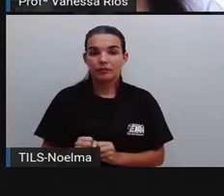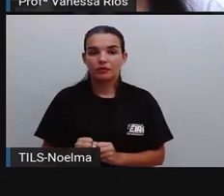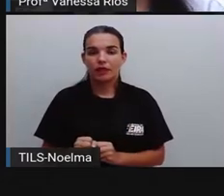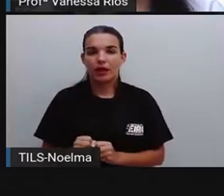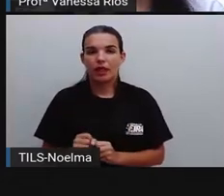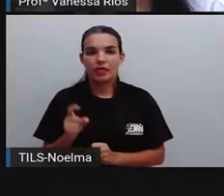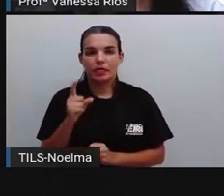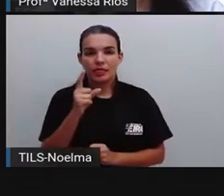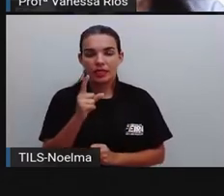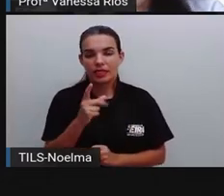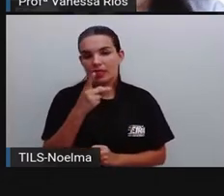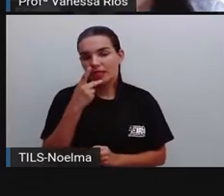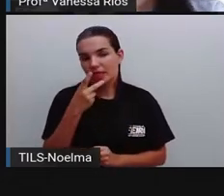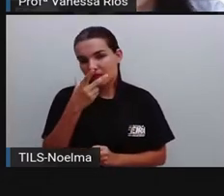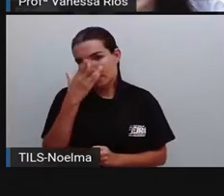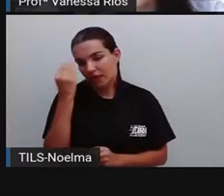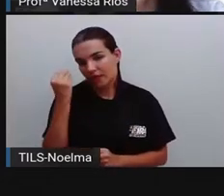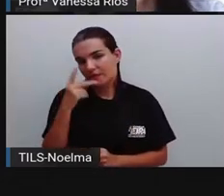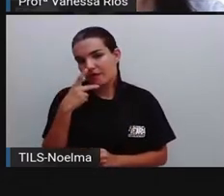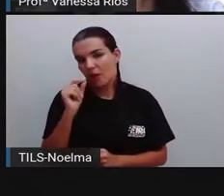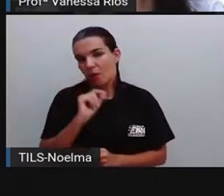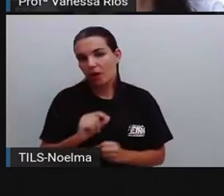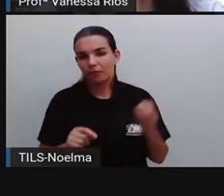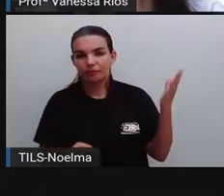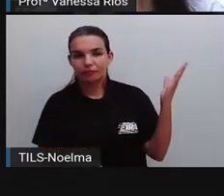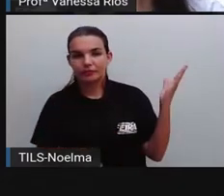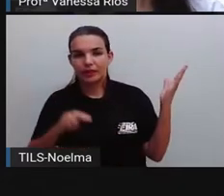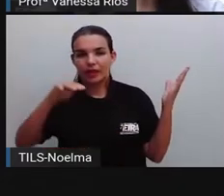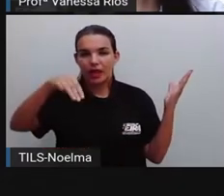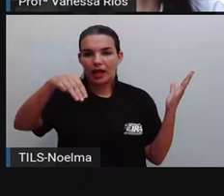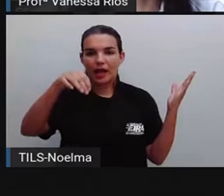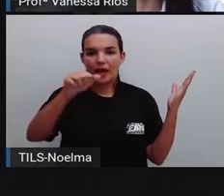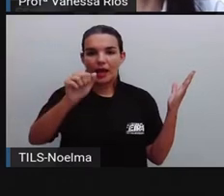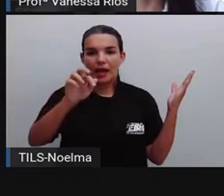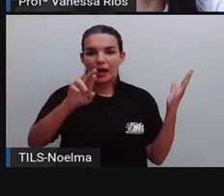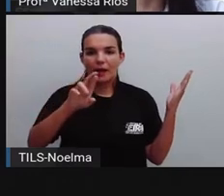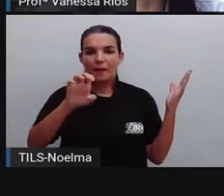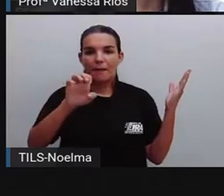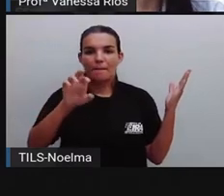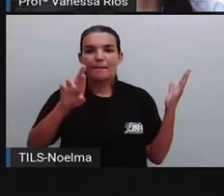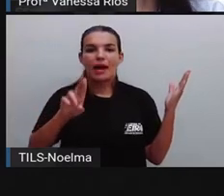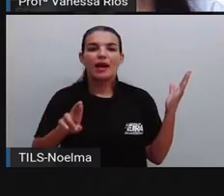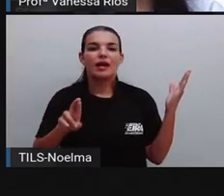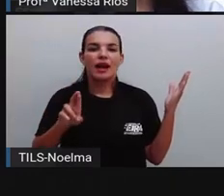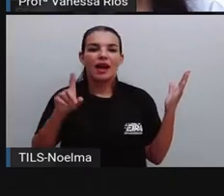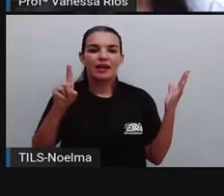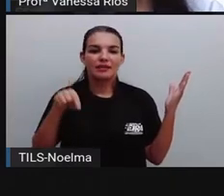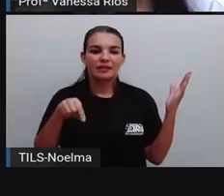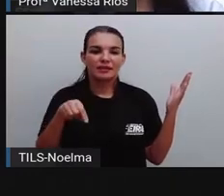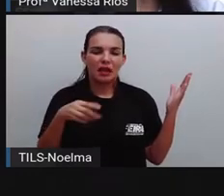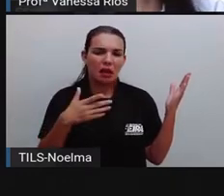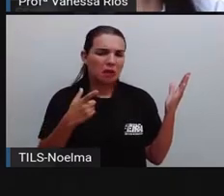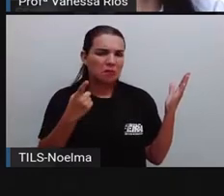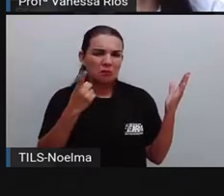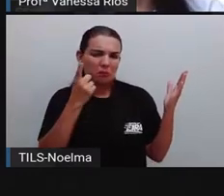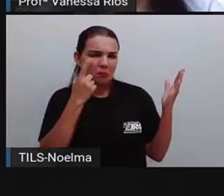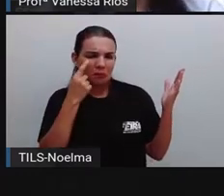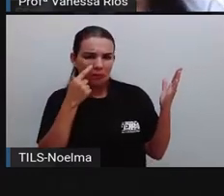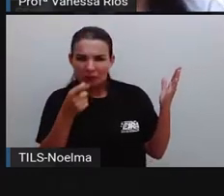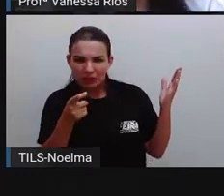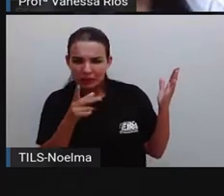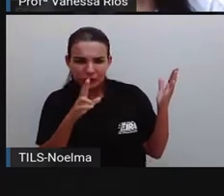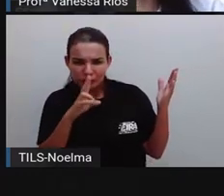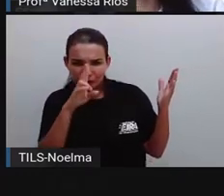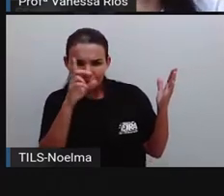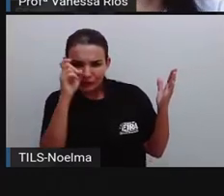ou maré motriz. É um tipo de energia, né? Que a gente não costuma ver de forma mais comum,